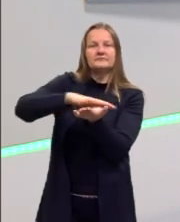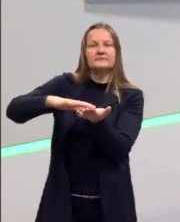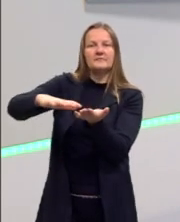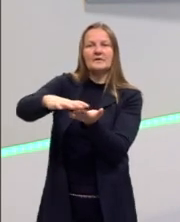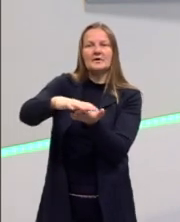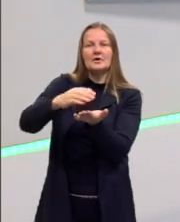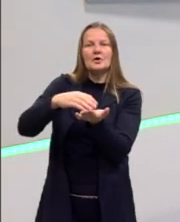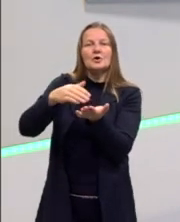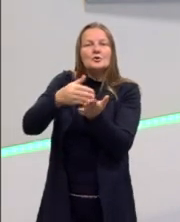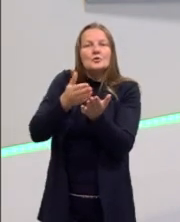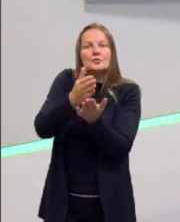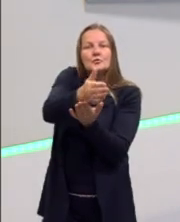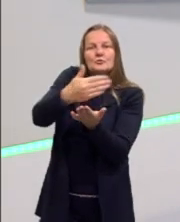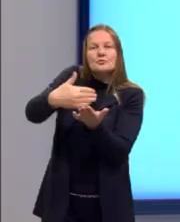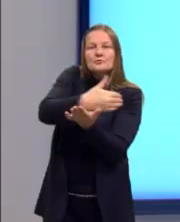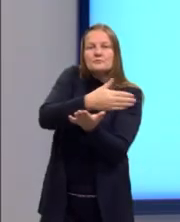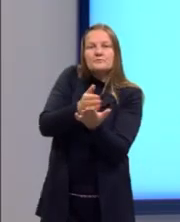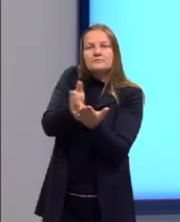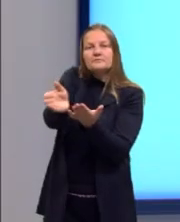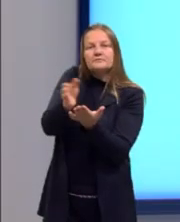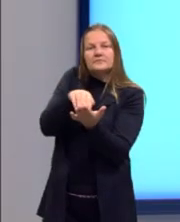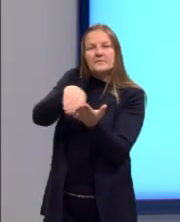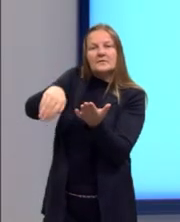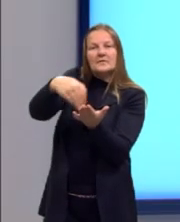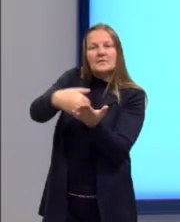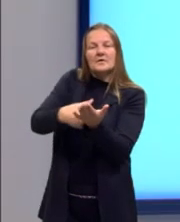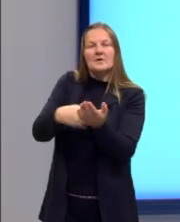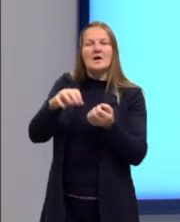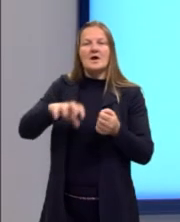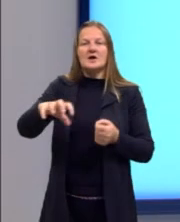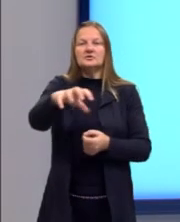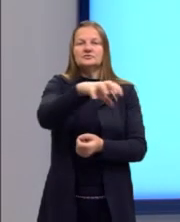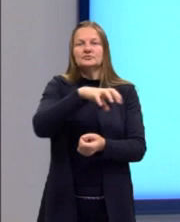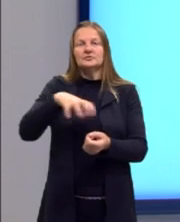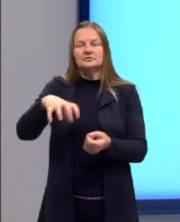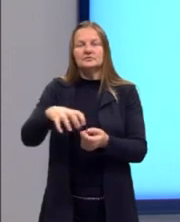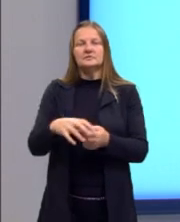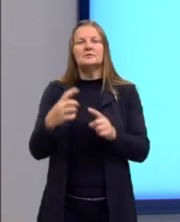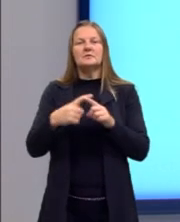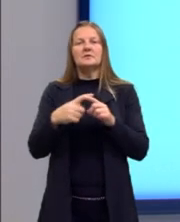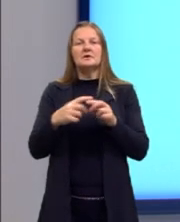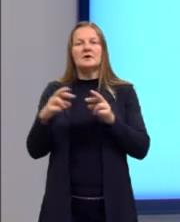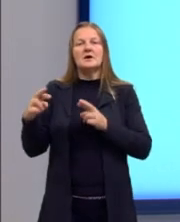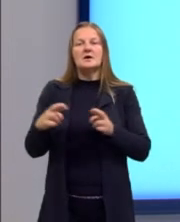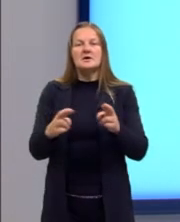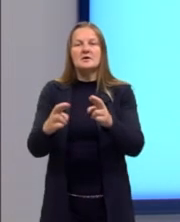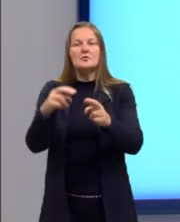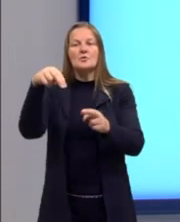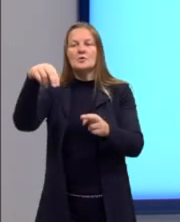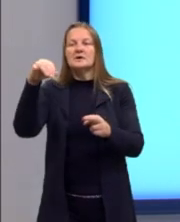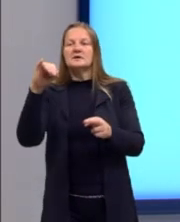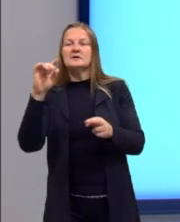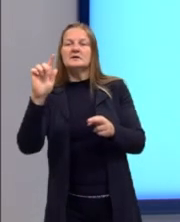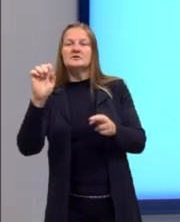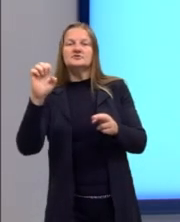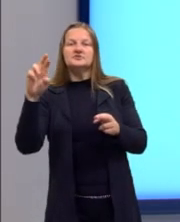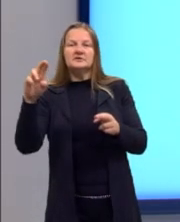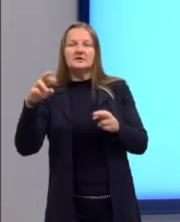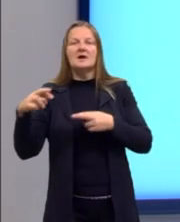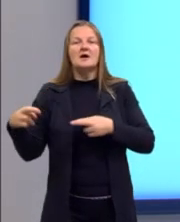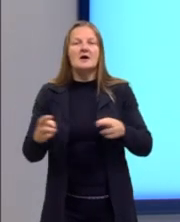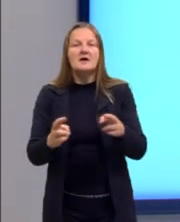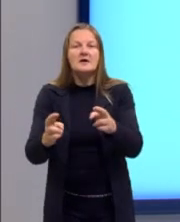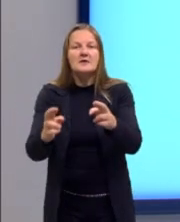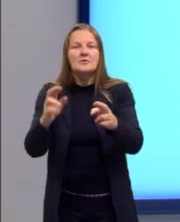as outras regiões. Nessa partilha, eles também decidiram que os rios Níger e Congo seriam áreas de